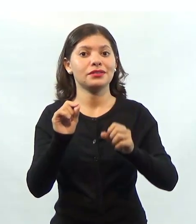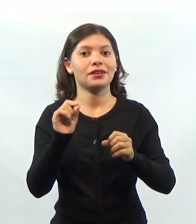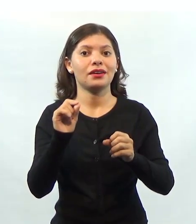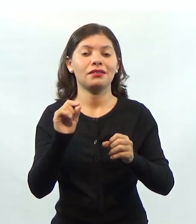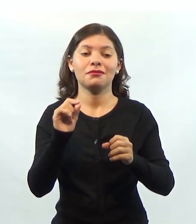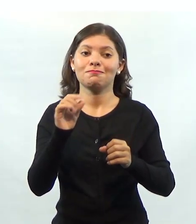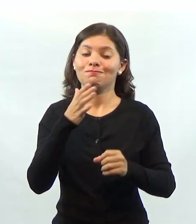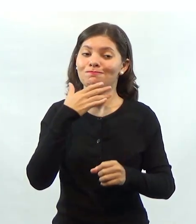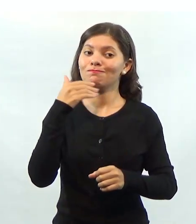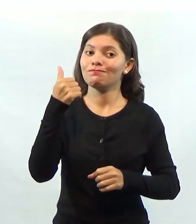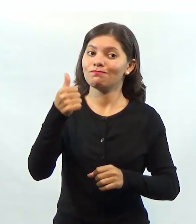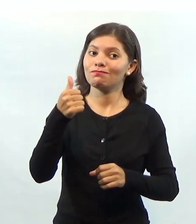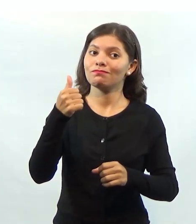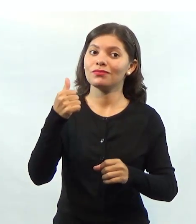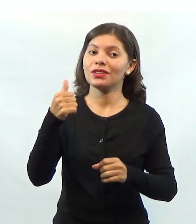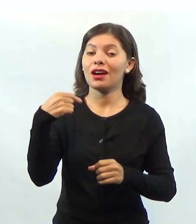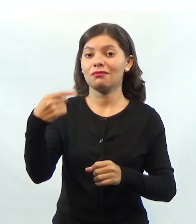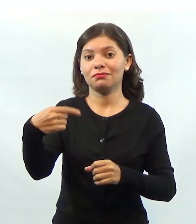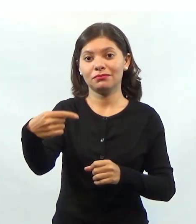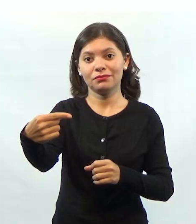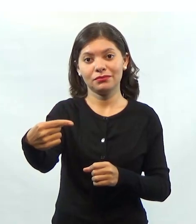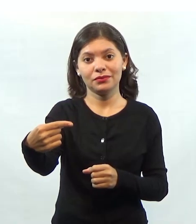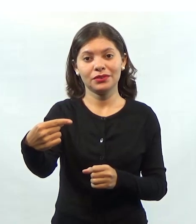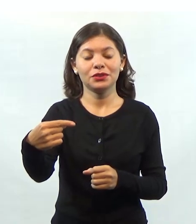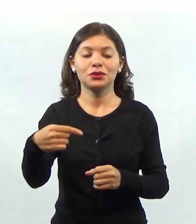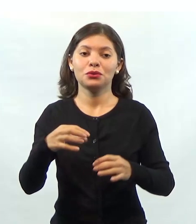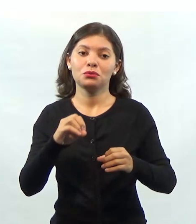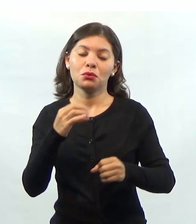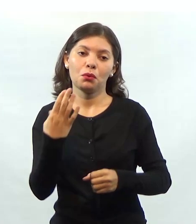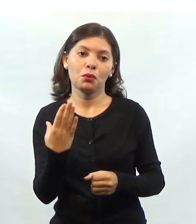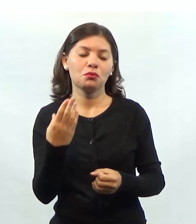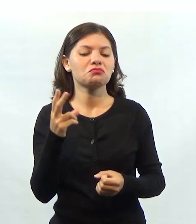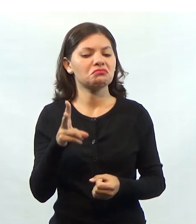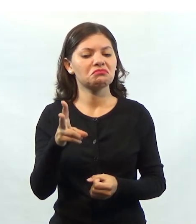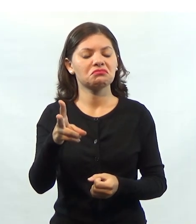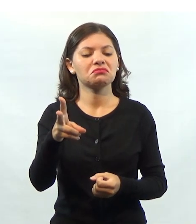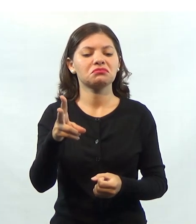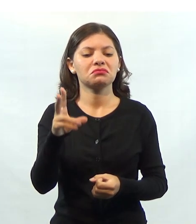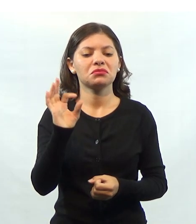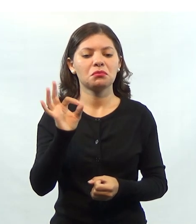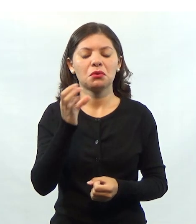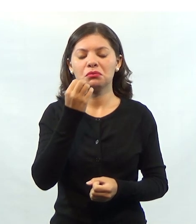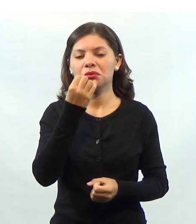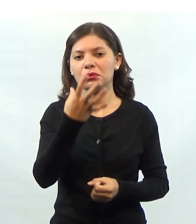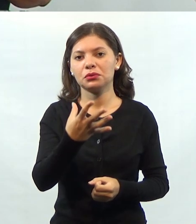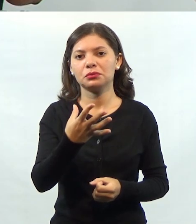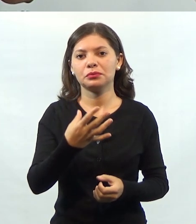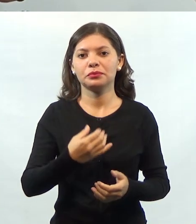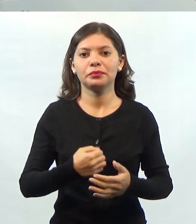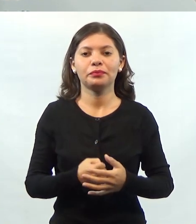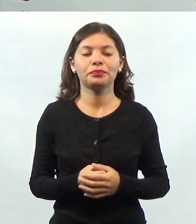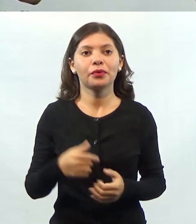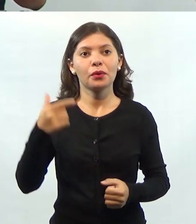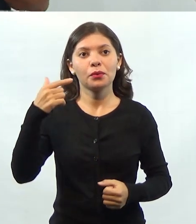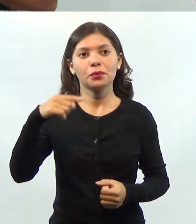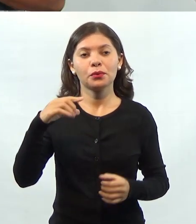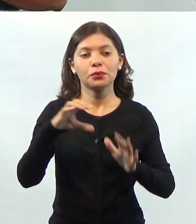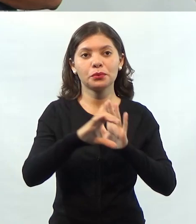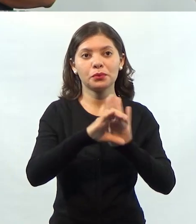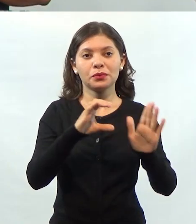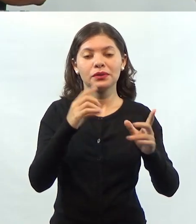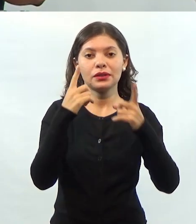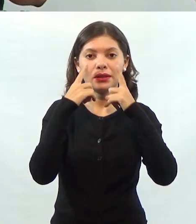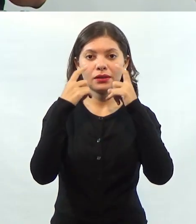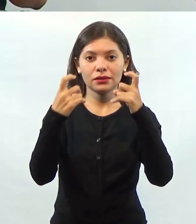você tem que melhorar a sua produção, ou, ah, você está indo no caminho certo. um outro conceito